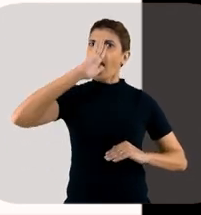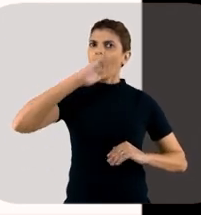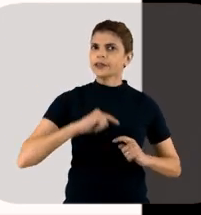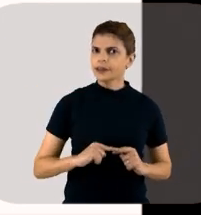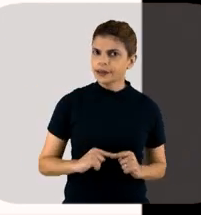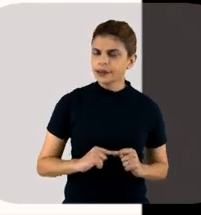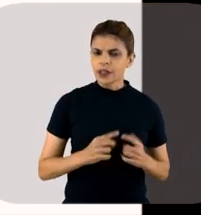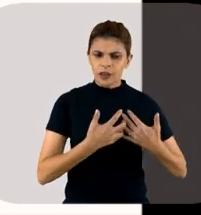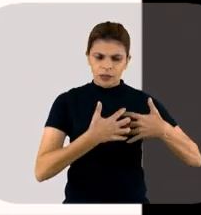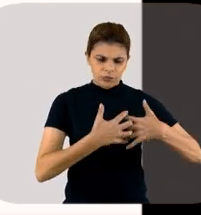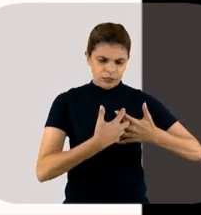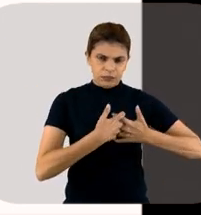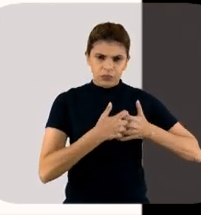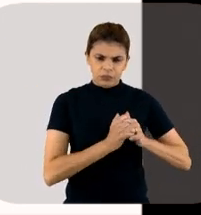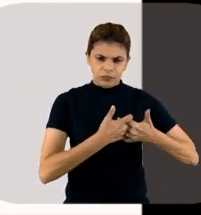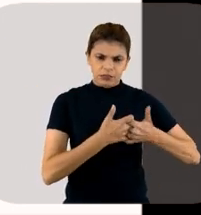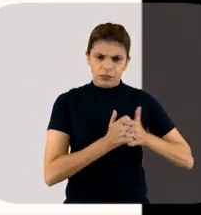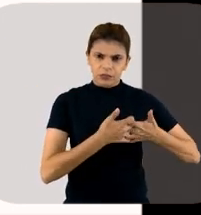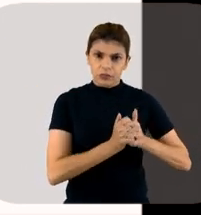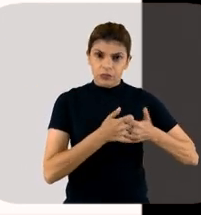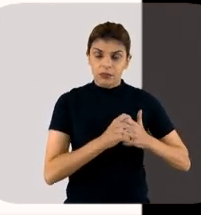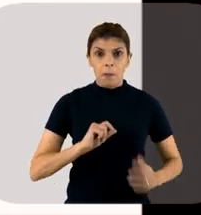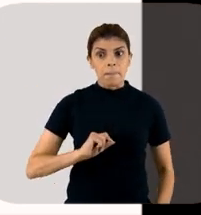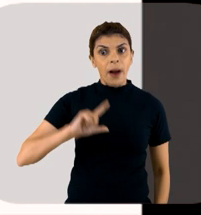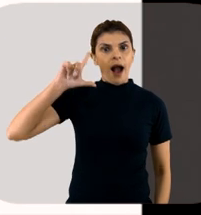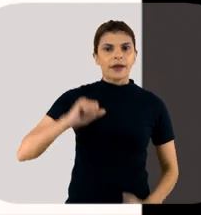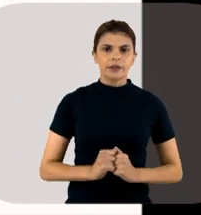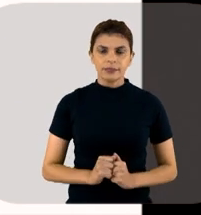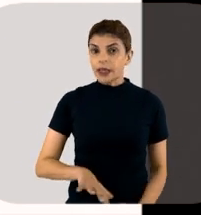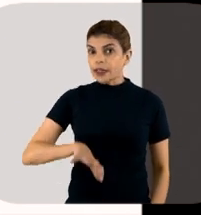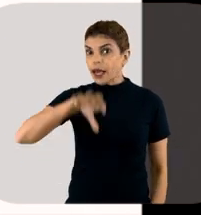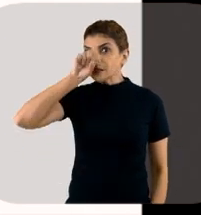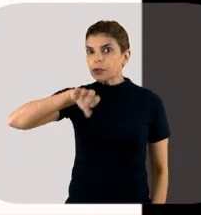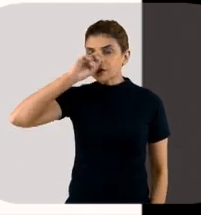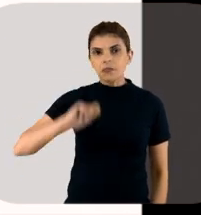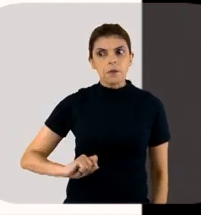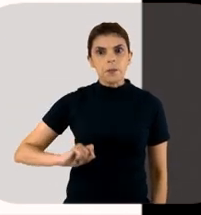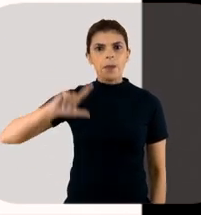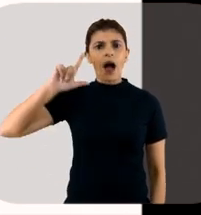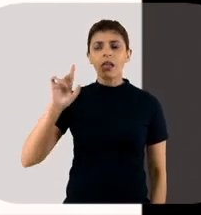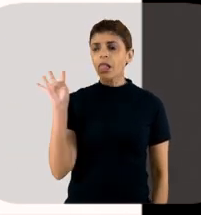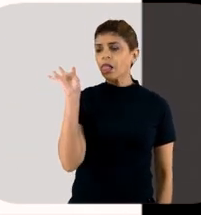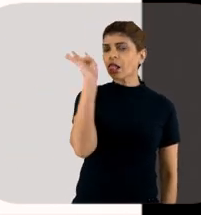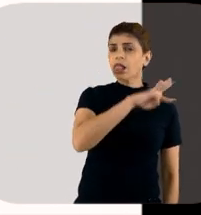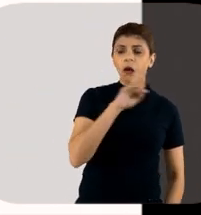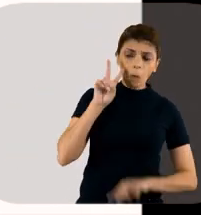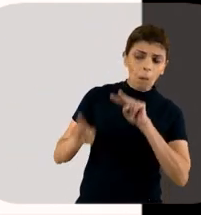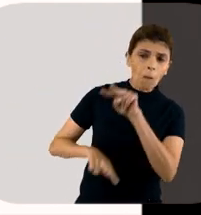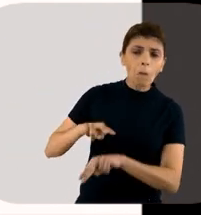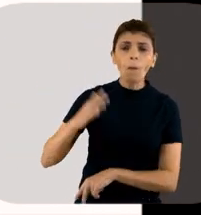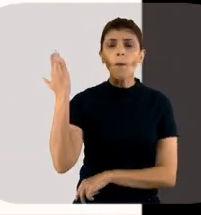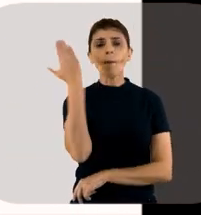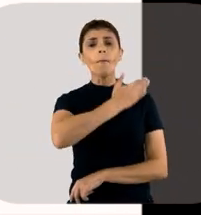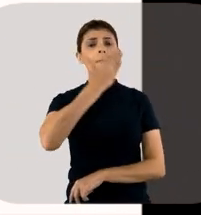ou ainda fez uma frequência respiratória aumentada e passou desapercebidos por todos os